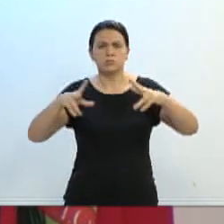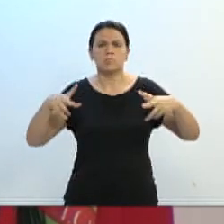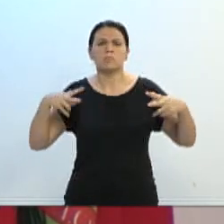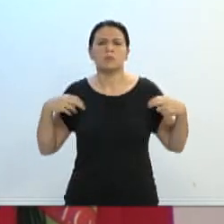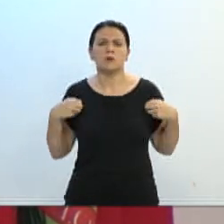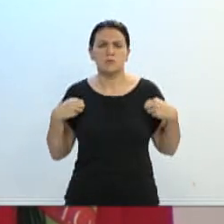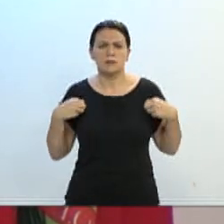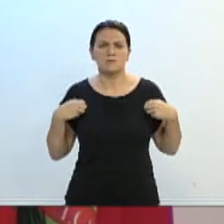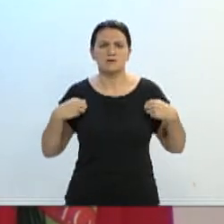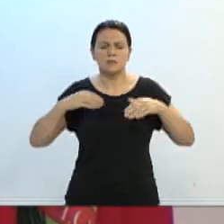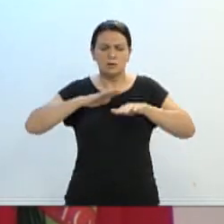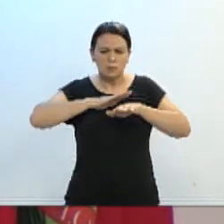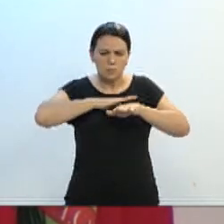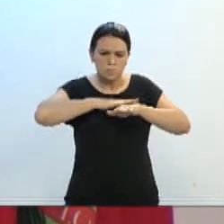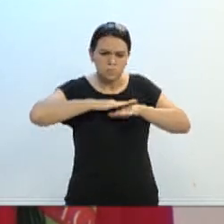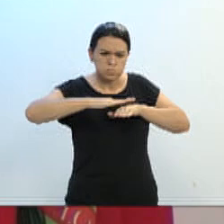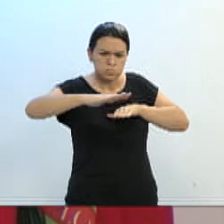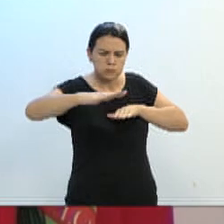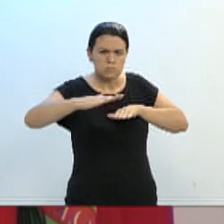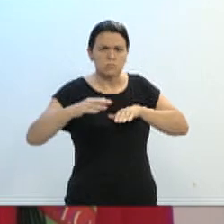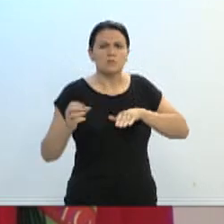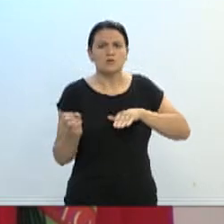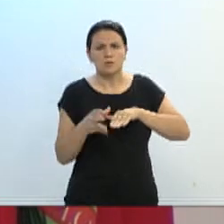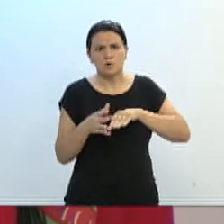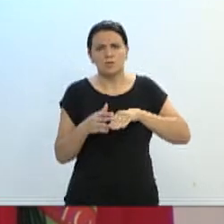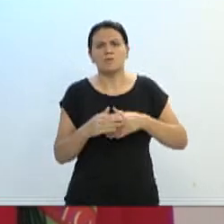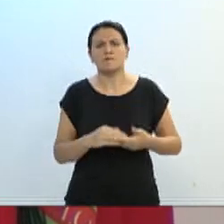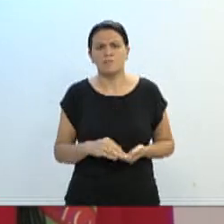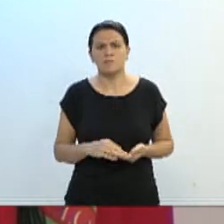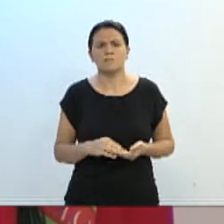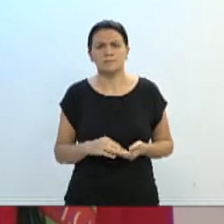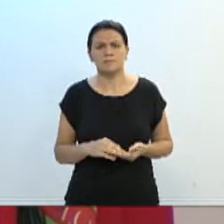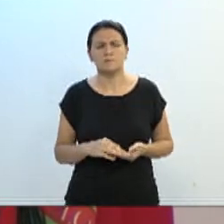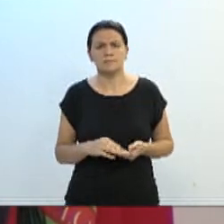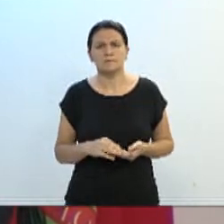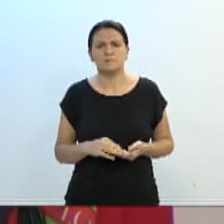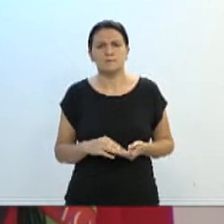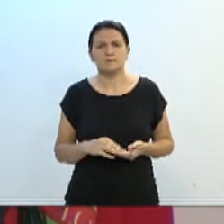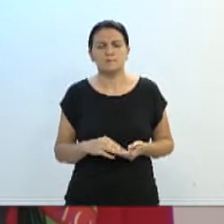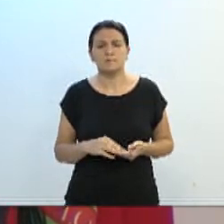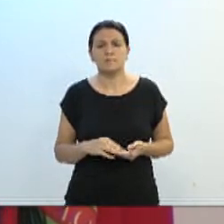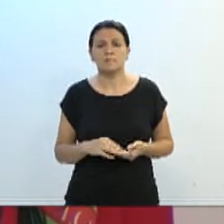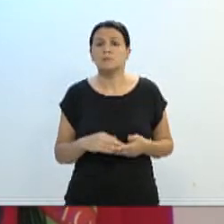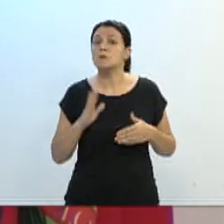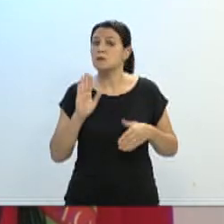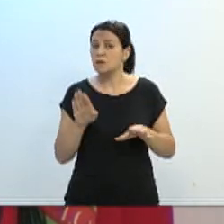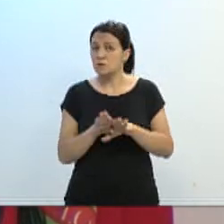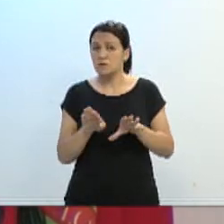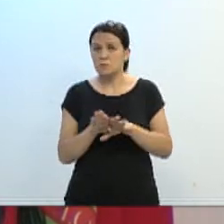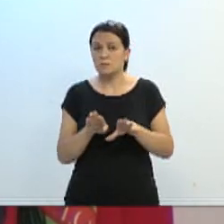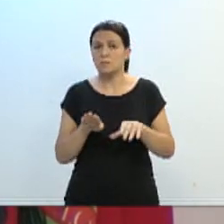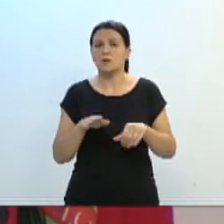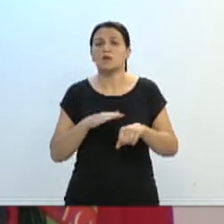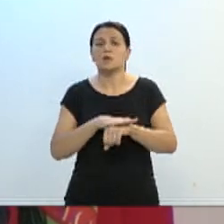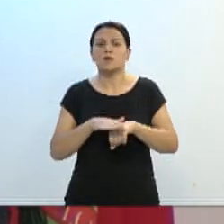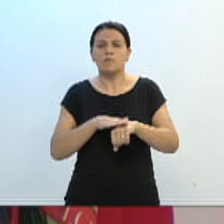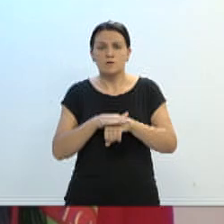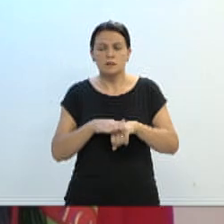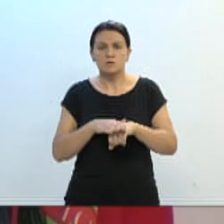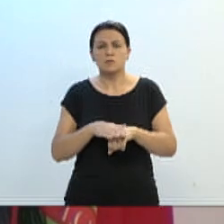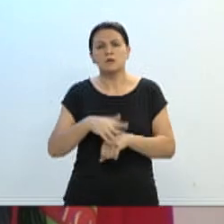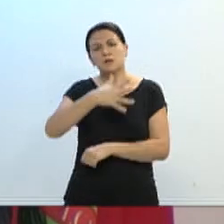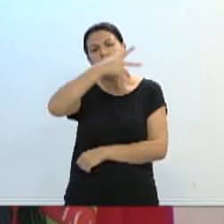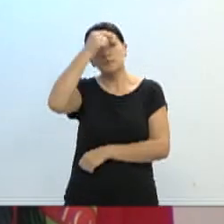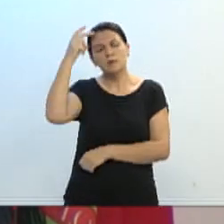reperfilagem, uma nova capa asfáltica. E levei ao conhecimento do Executivo